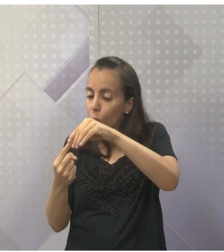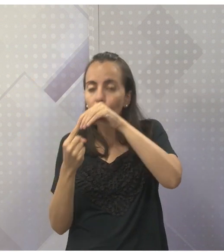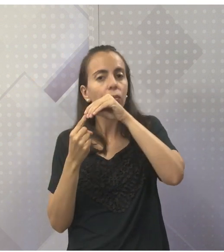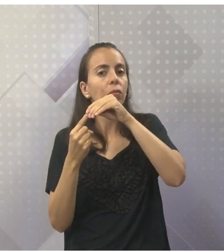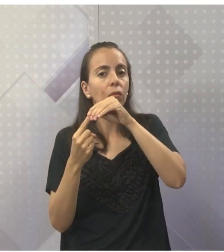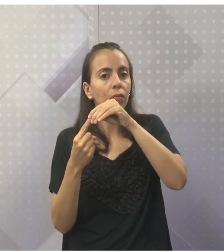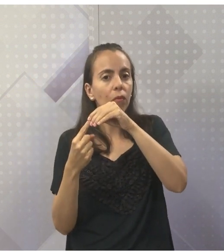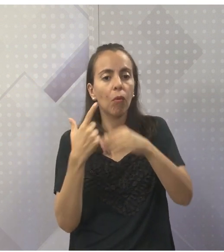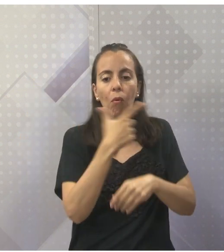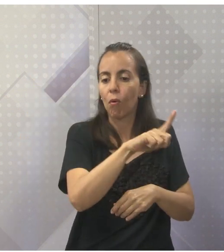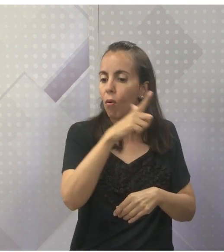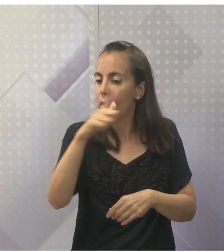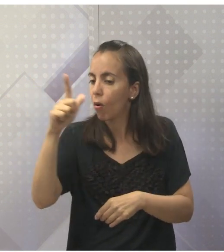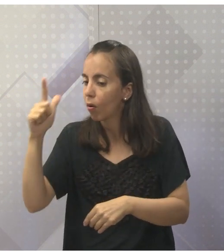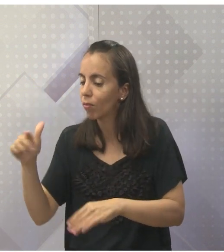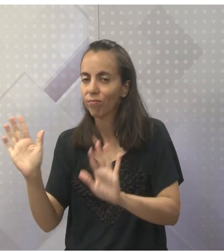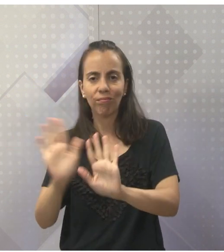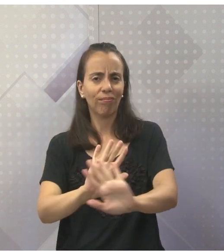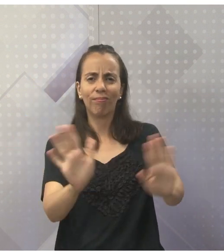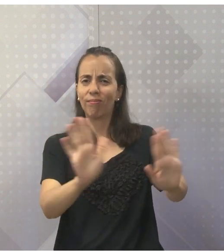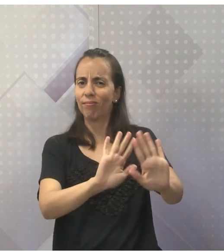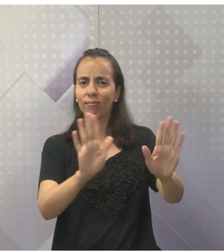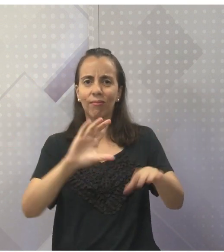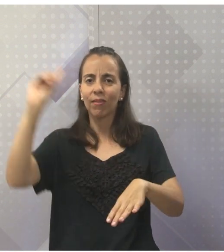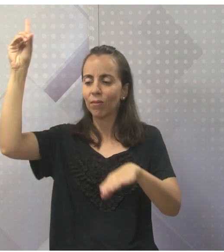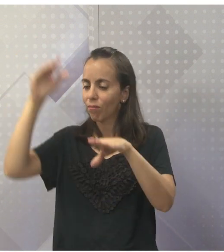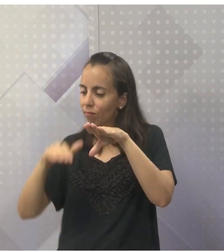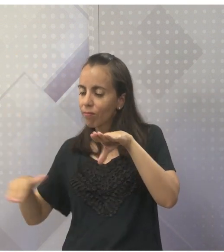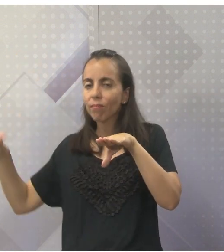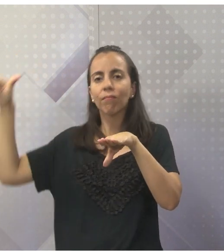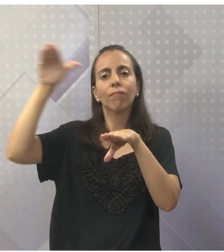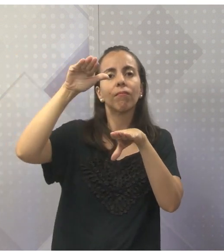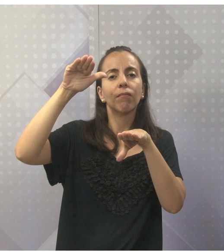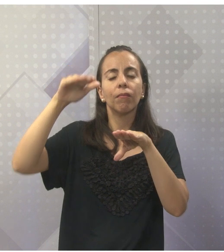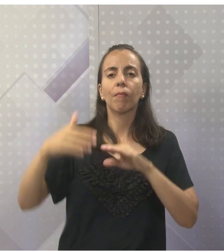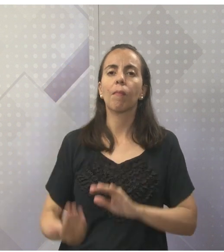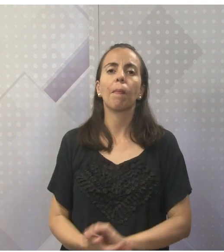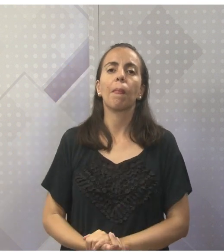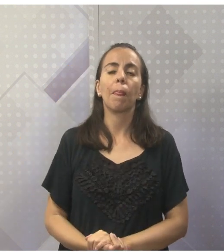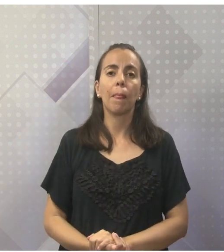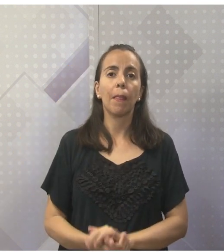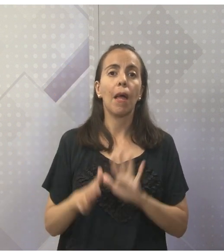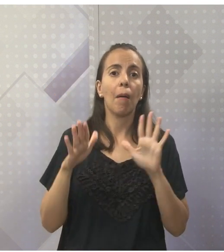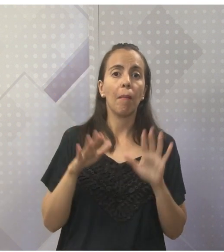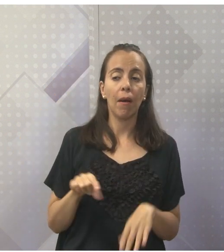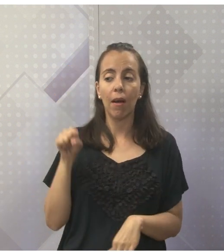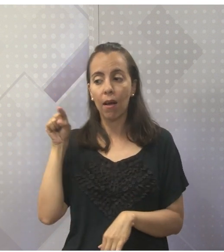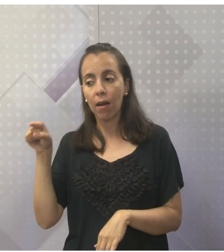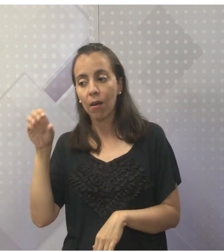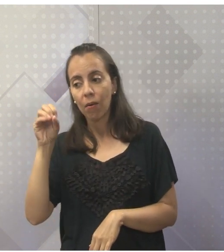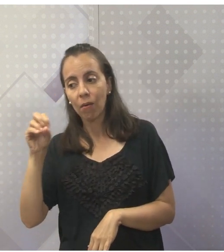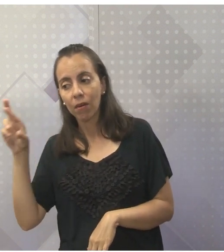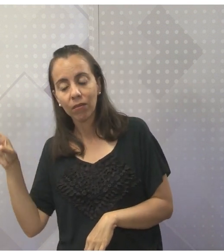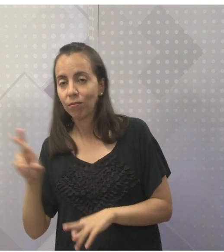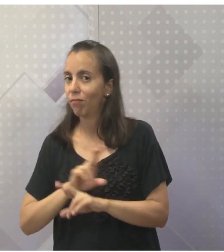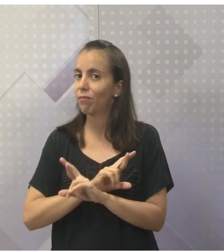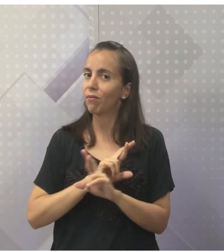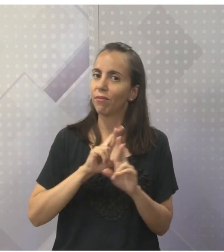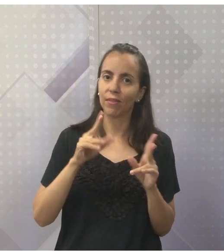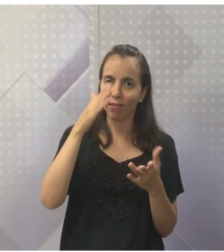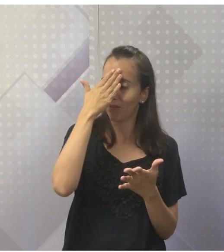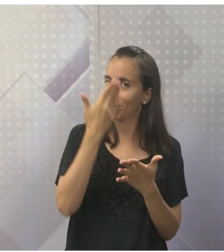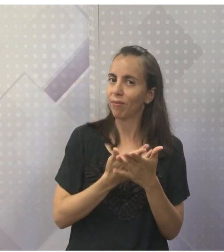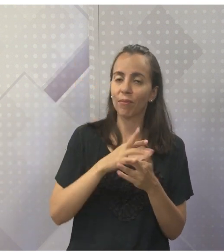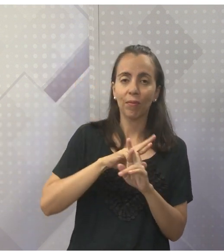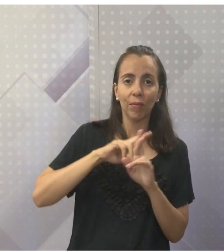só existe ele acima de tudo e acima de todos, não é isso? Só que na visão do Oriente é diferente, né? Como